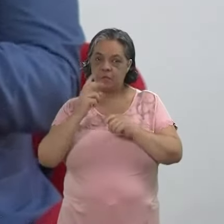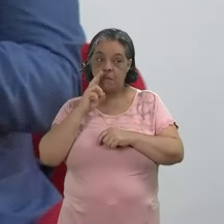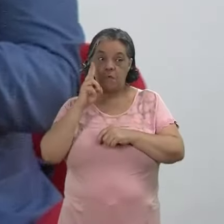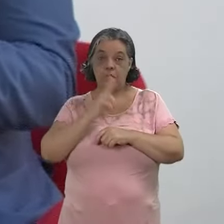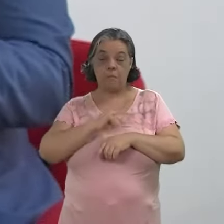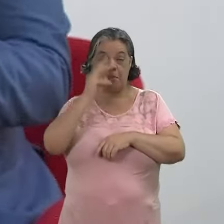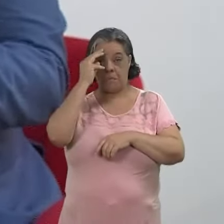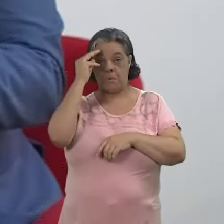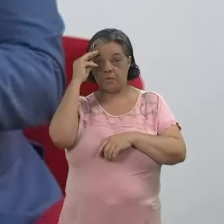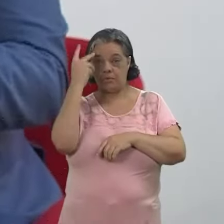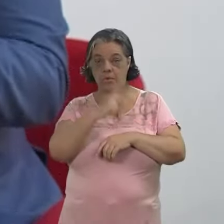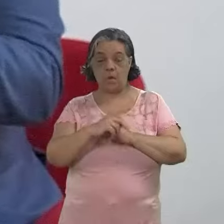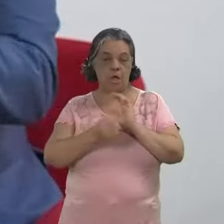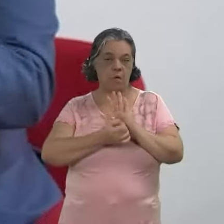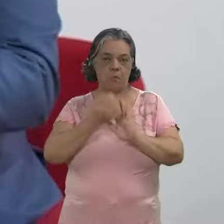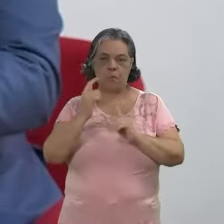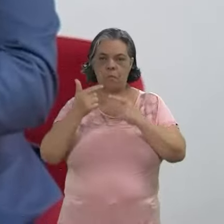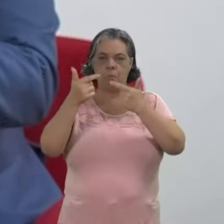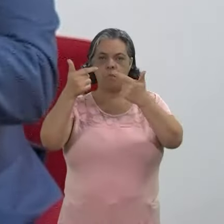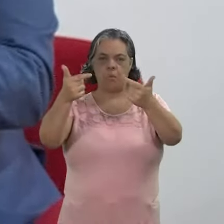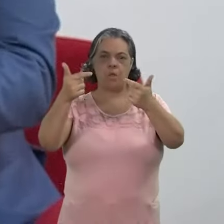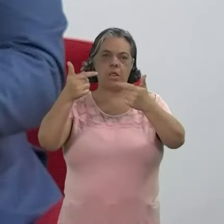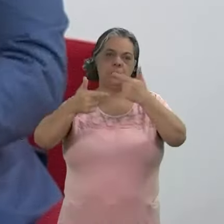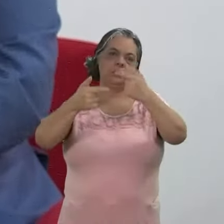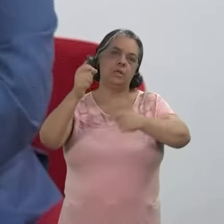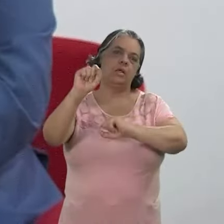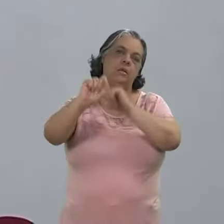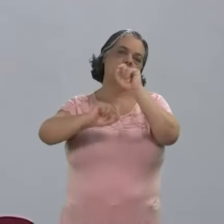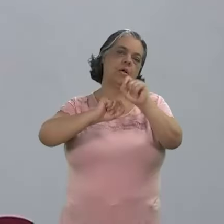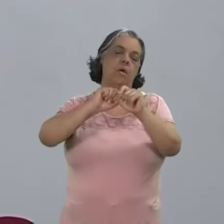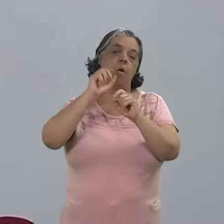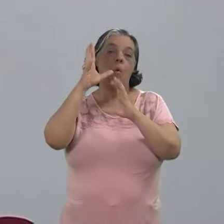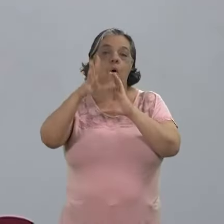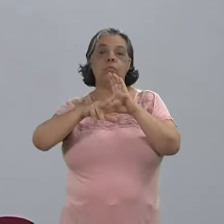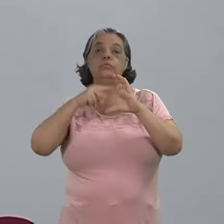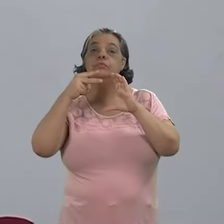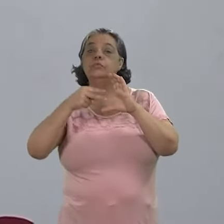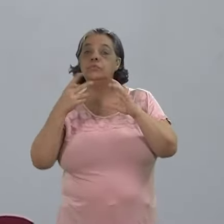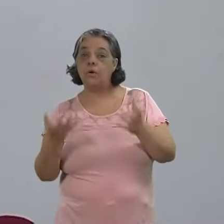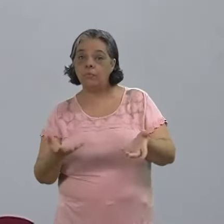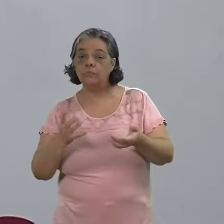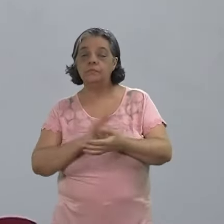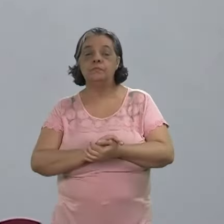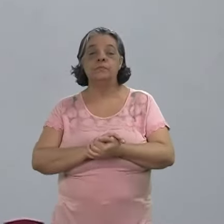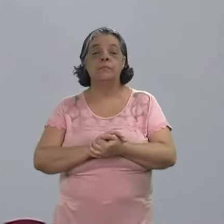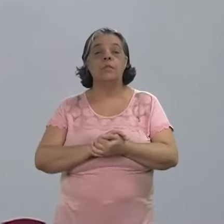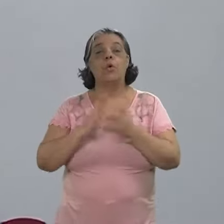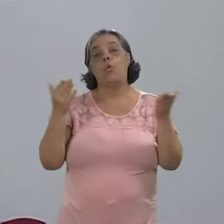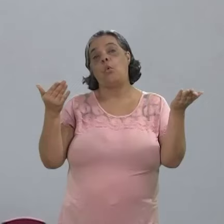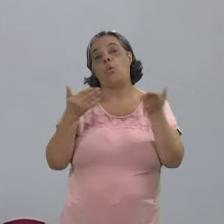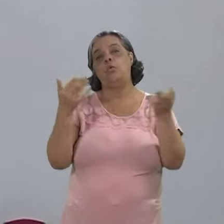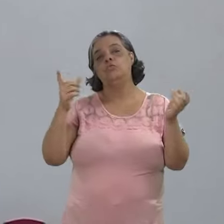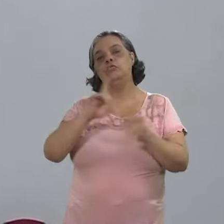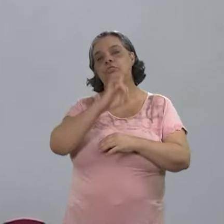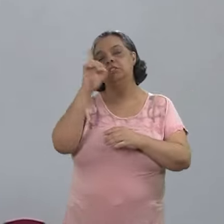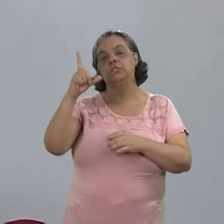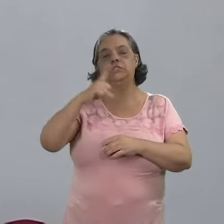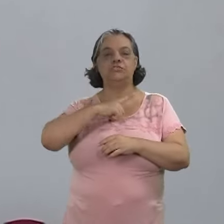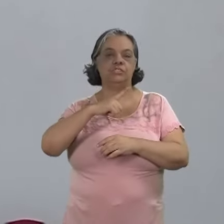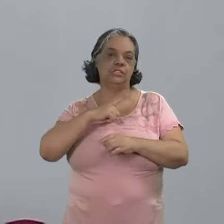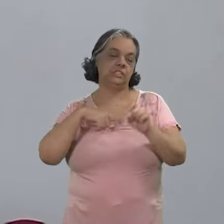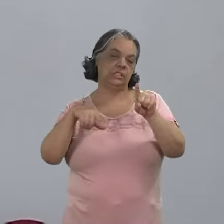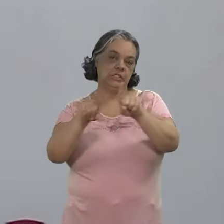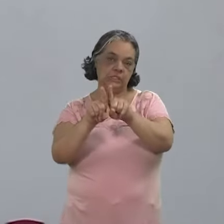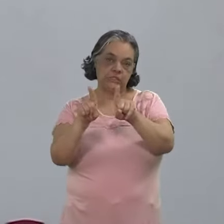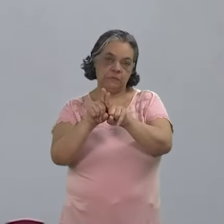ao meu ver, enquanto memória, a luta política através do audiovisual. E eu acho que é muito importante fazer essa reflexão, porque hoje em dia a gente tem,